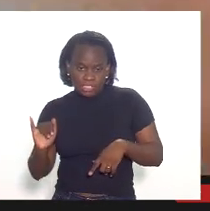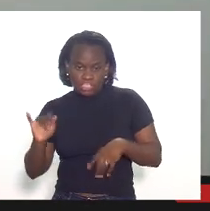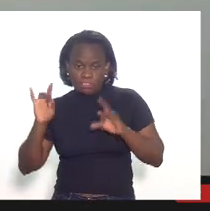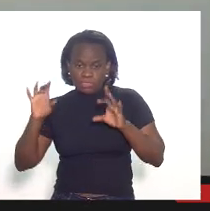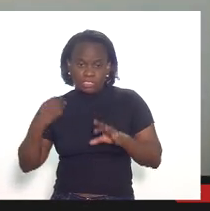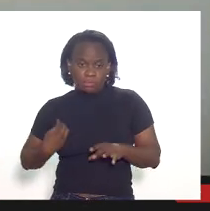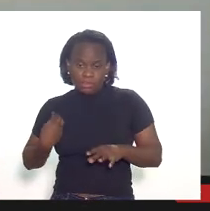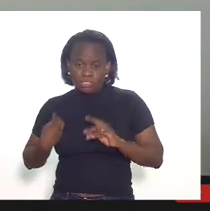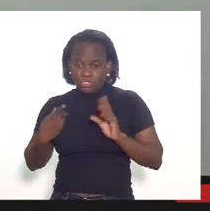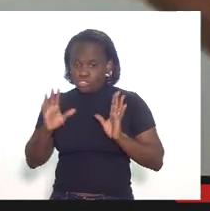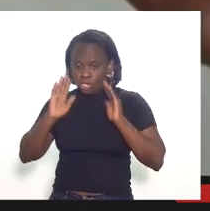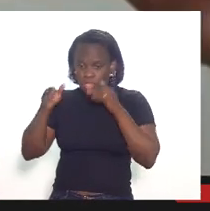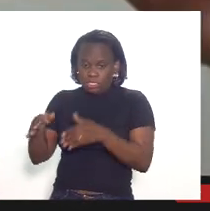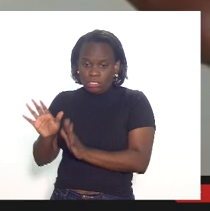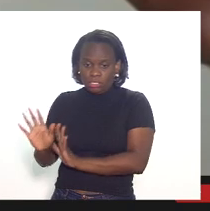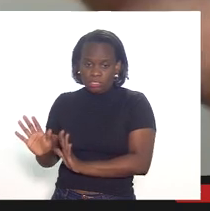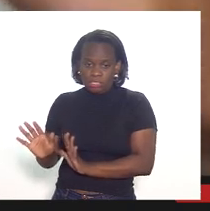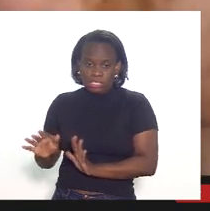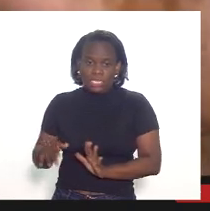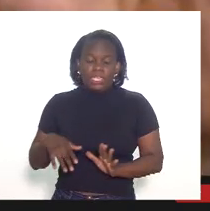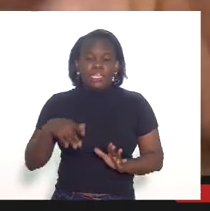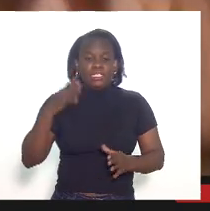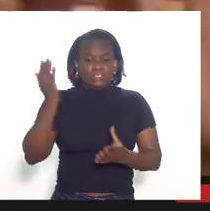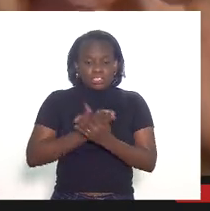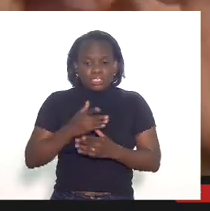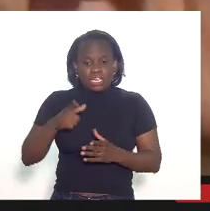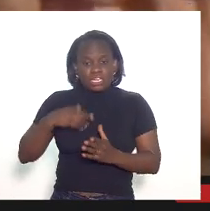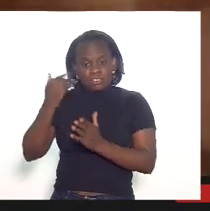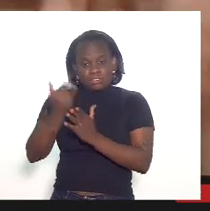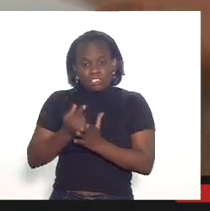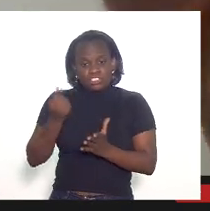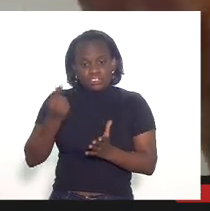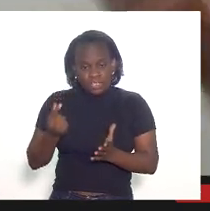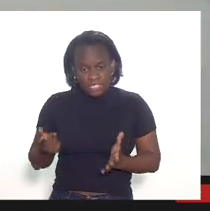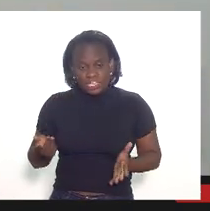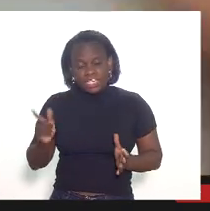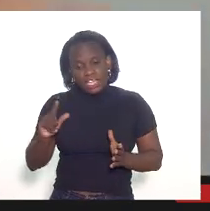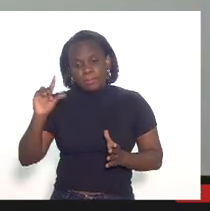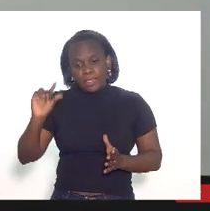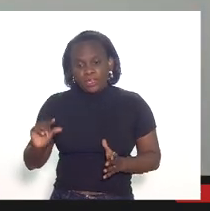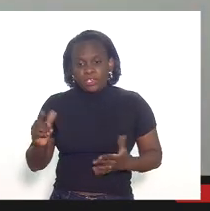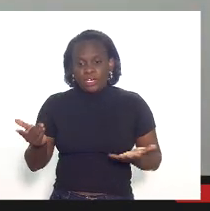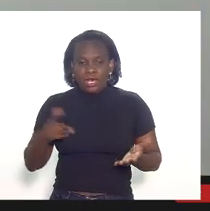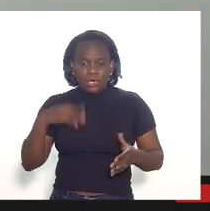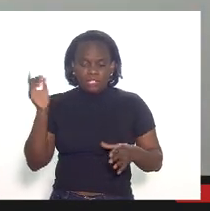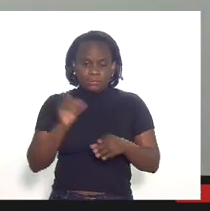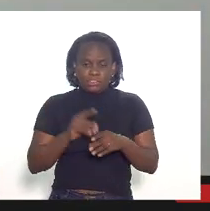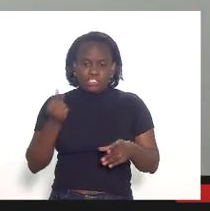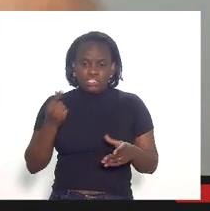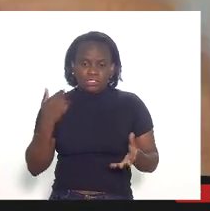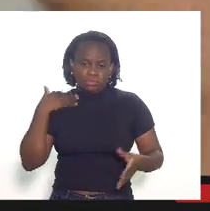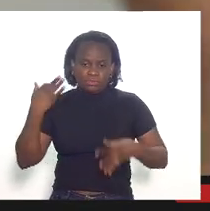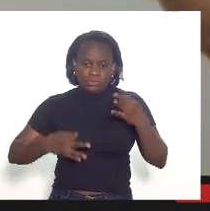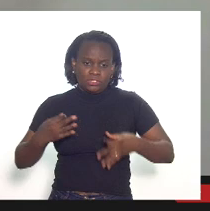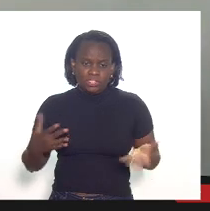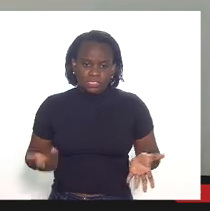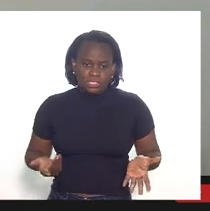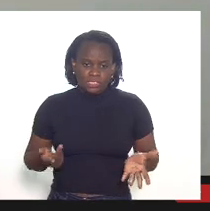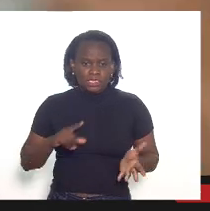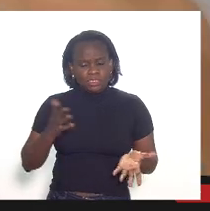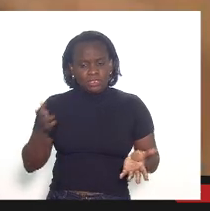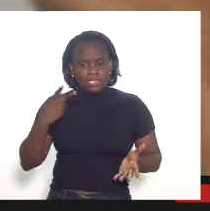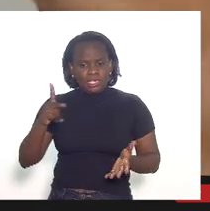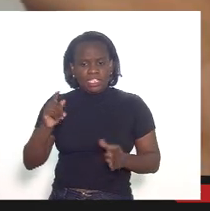vou apurar somente ele e aí entrava na justiça com a diferença vocês iam ver que a diferença é menor ainda do que está sendo depositado judicialmente ou seja se tomou uma